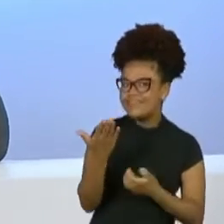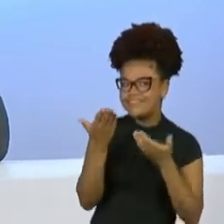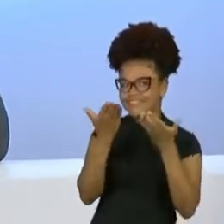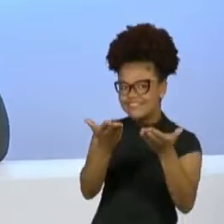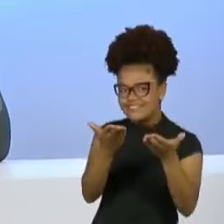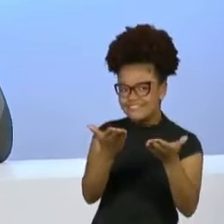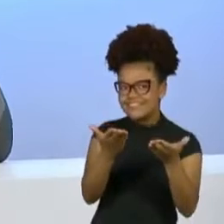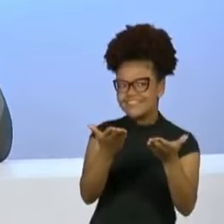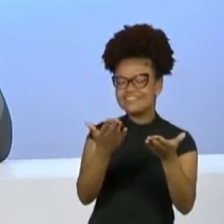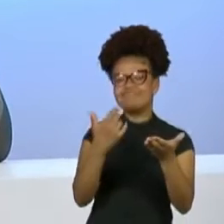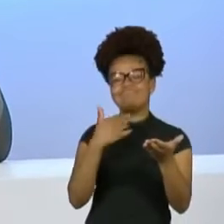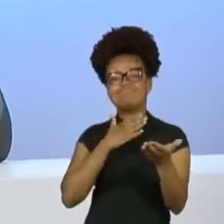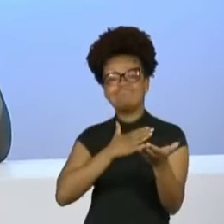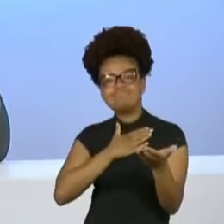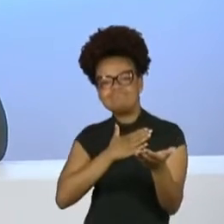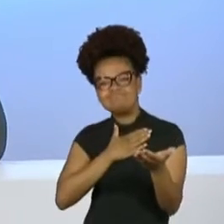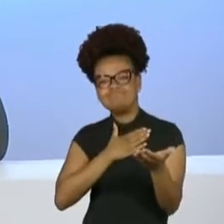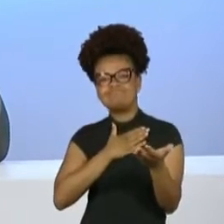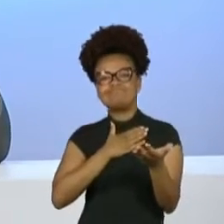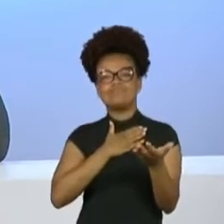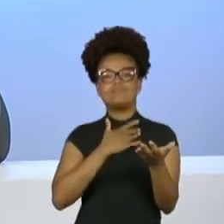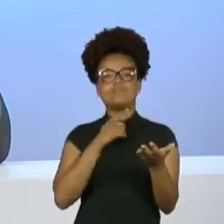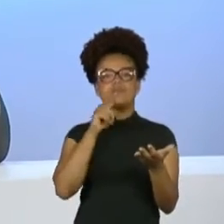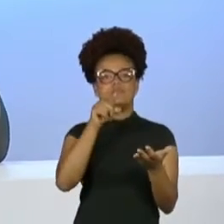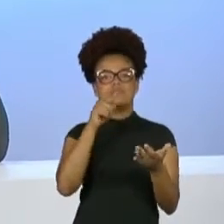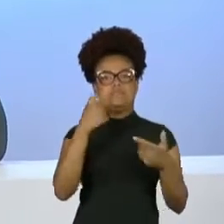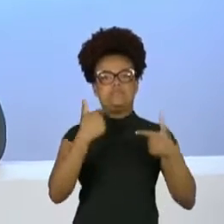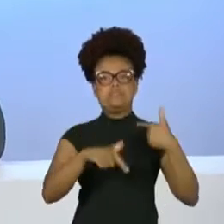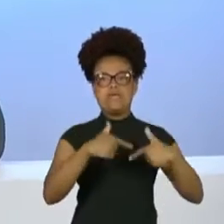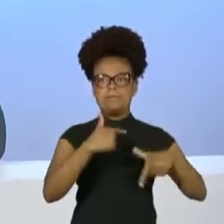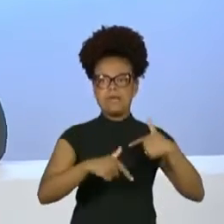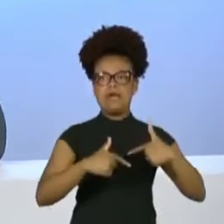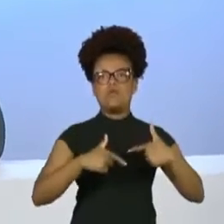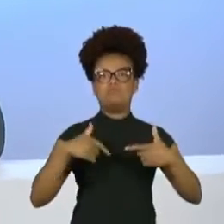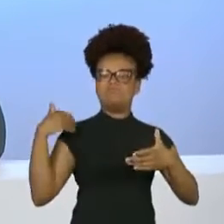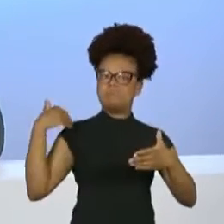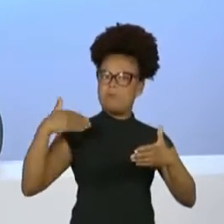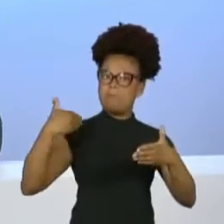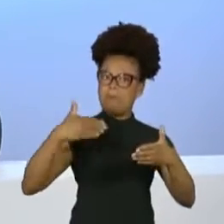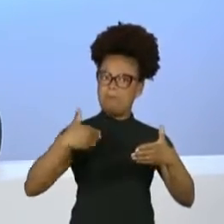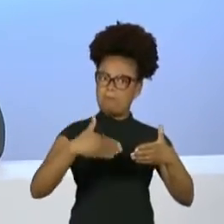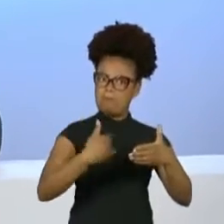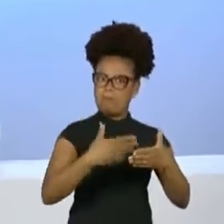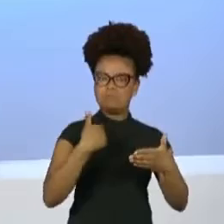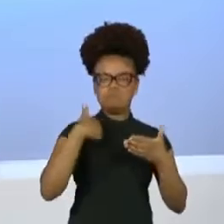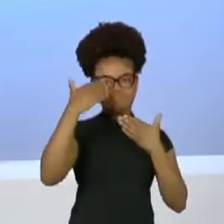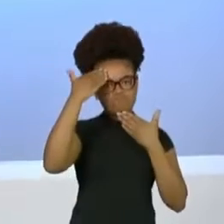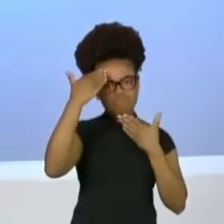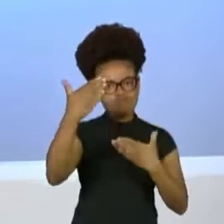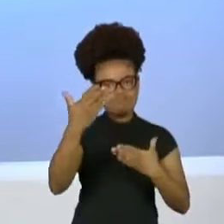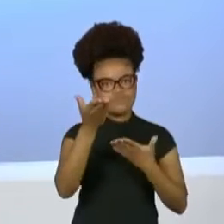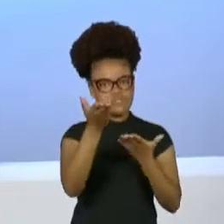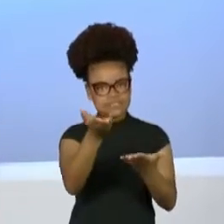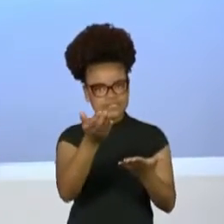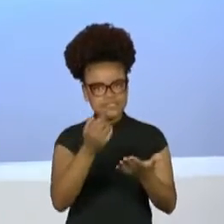a sua trajetória e de quem veio antes de você, porque graças a você e as nossas